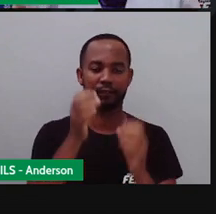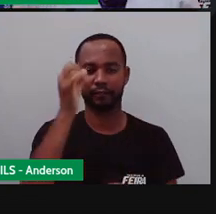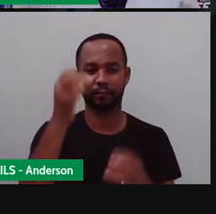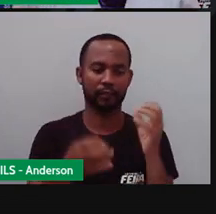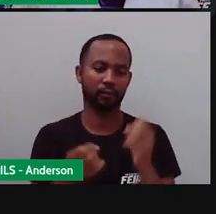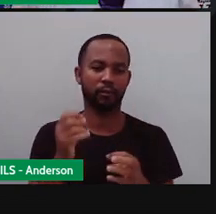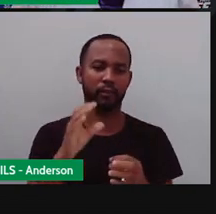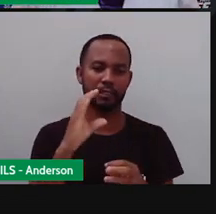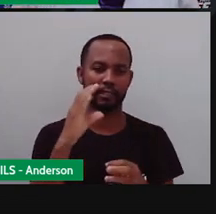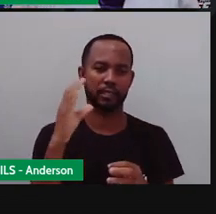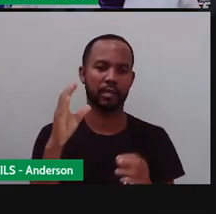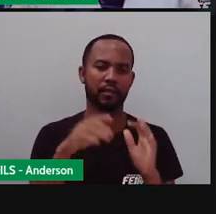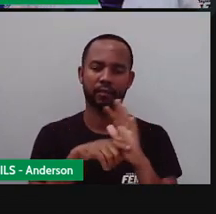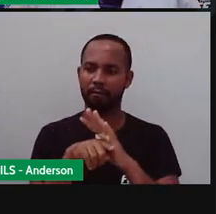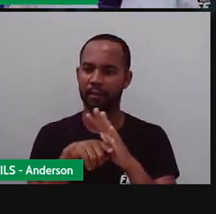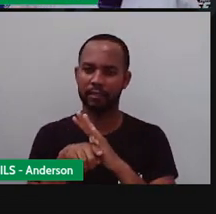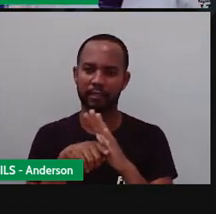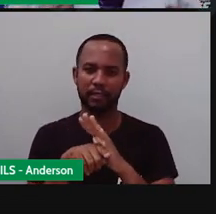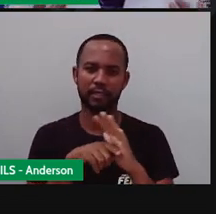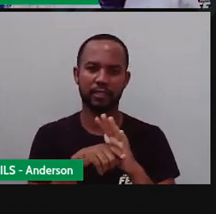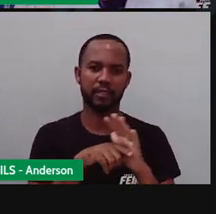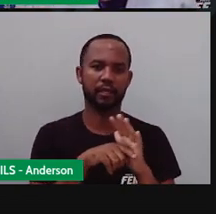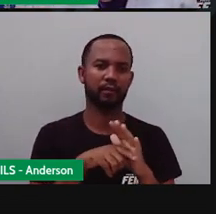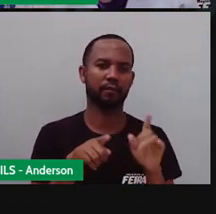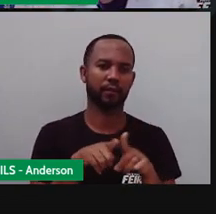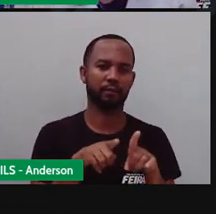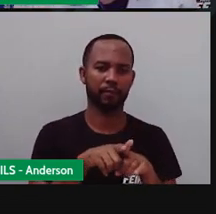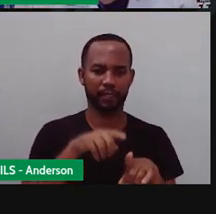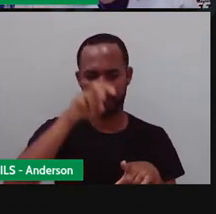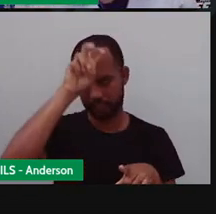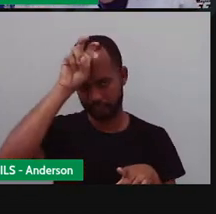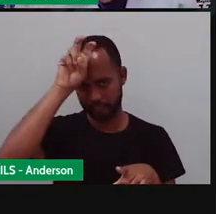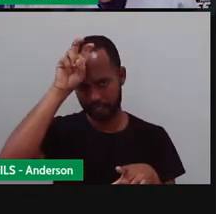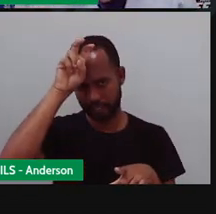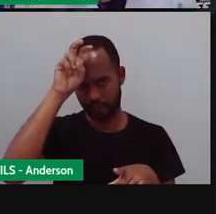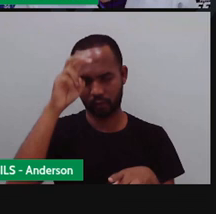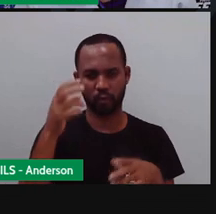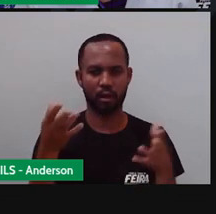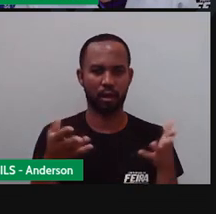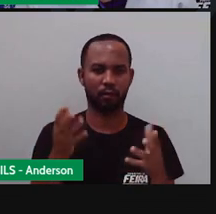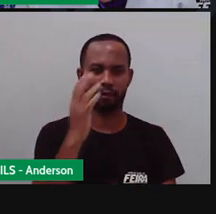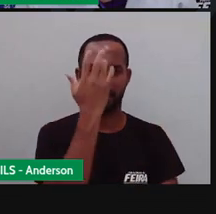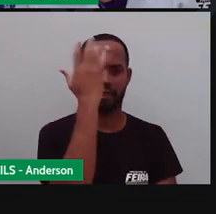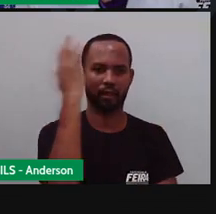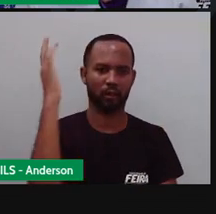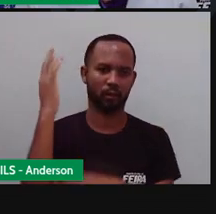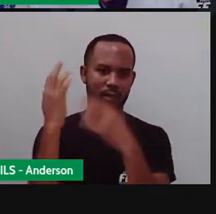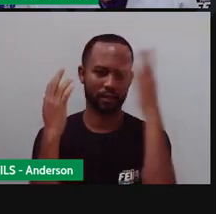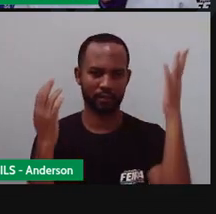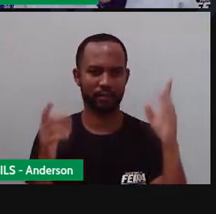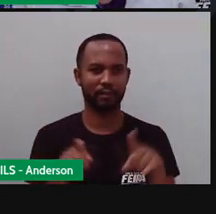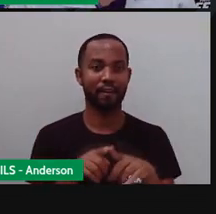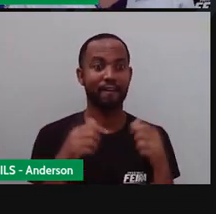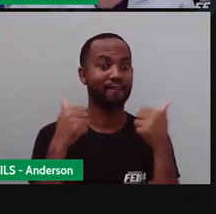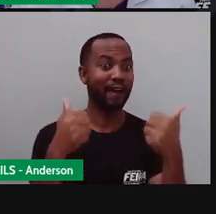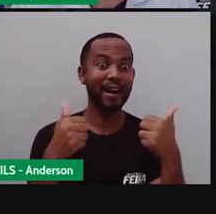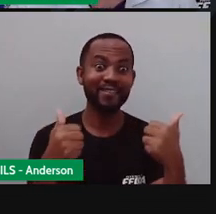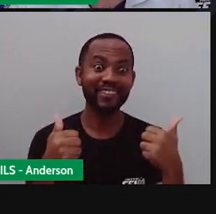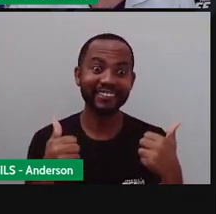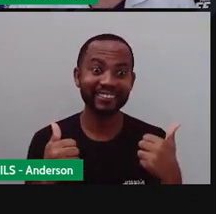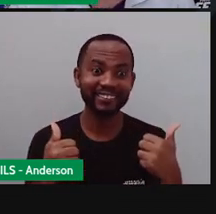pesquisas aí, sobre esses insetos que sumiram na natureza. Vamos calcular, né, Anderson? Vamos?